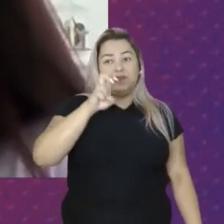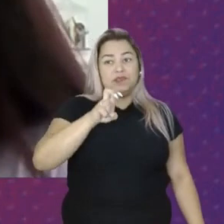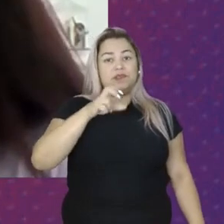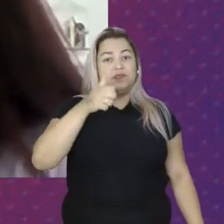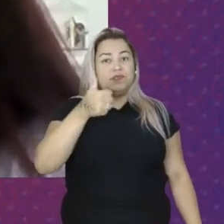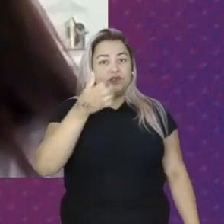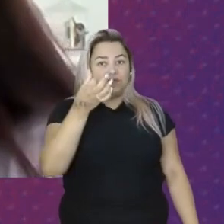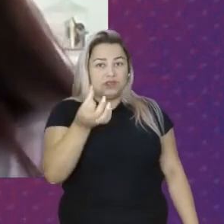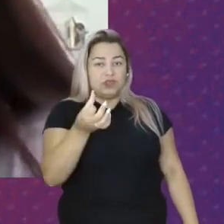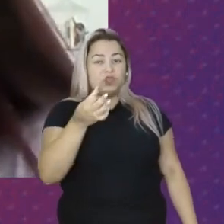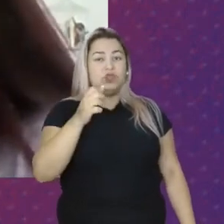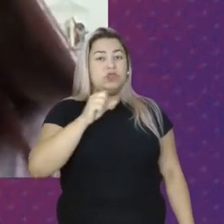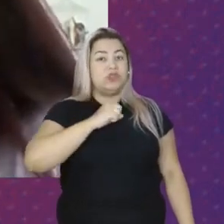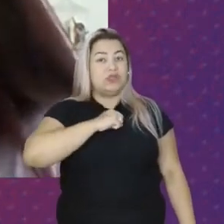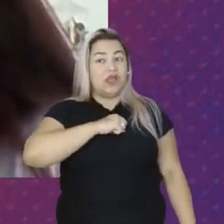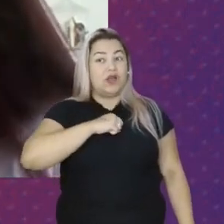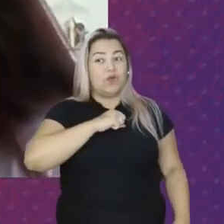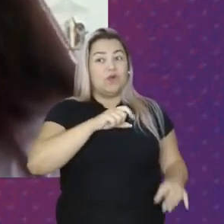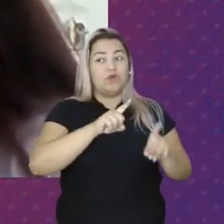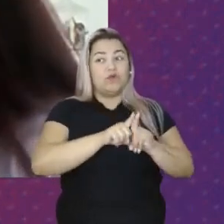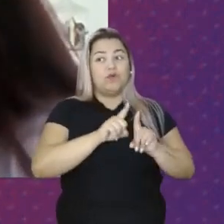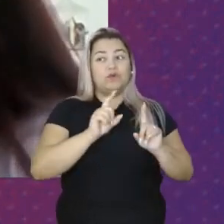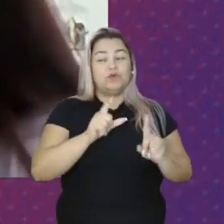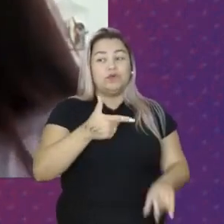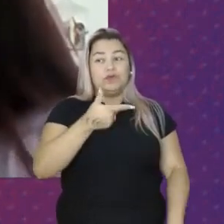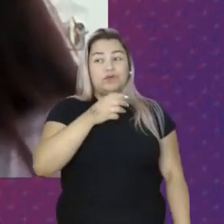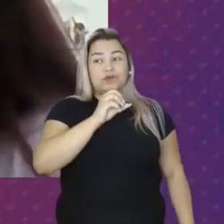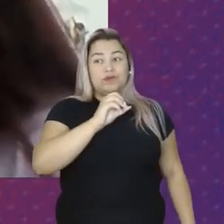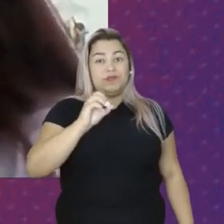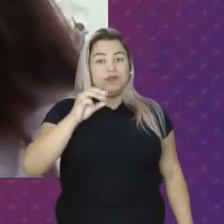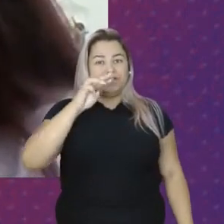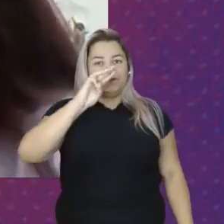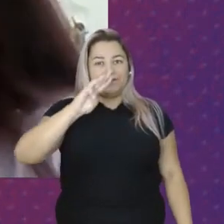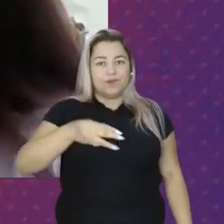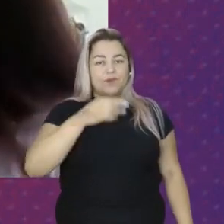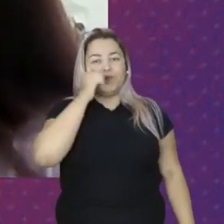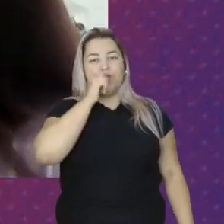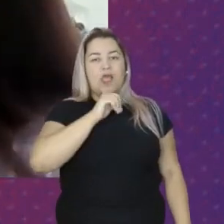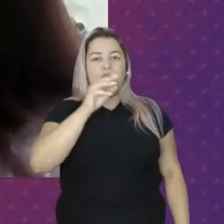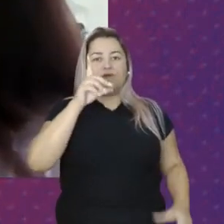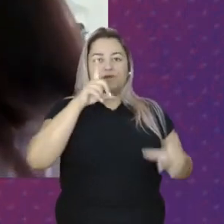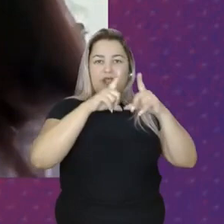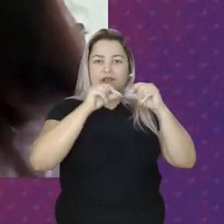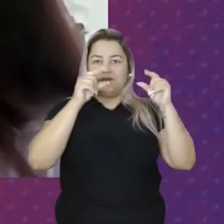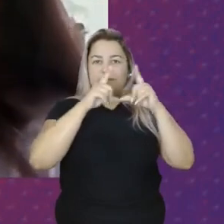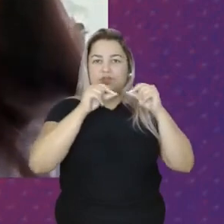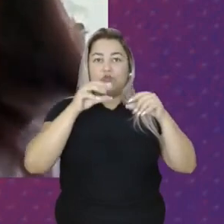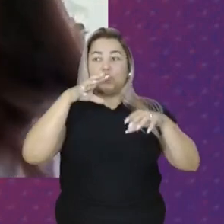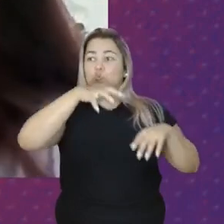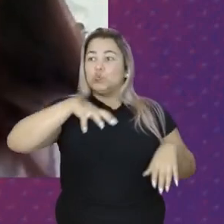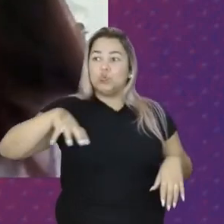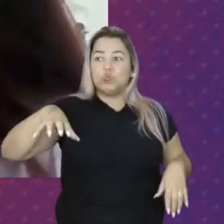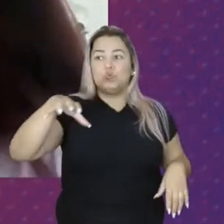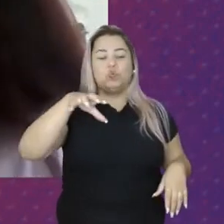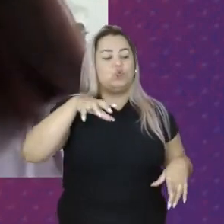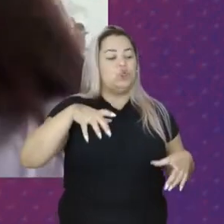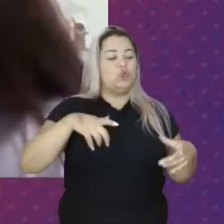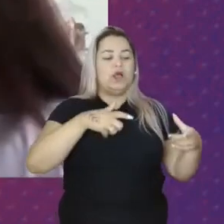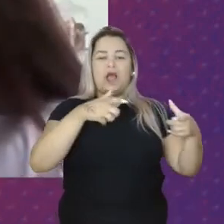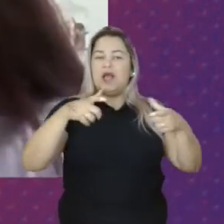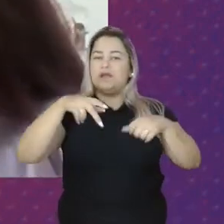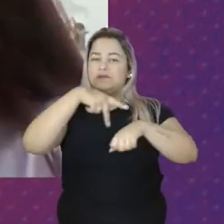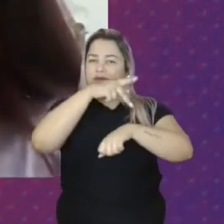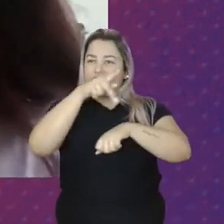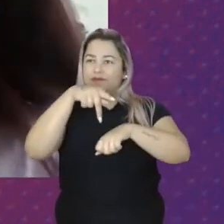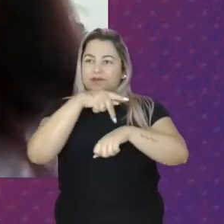de agosto Aqui em Brasília A expectativa De 200 mil Mulheres Vindas De todos os cantos Do nosso país Nós estamos Em um